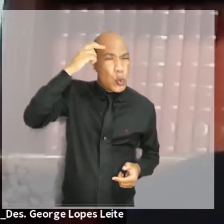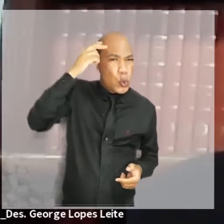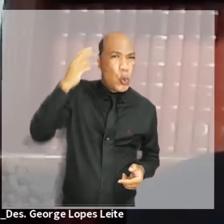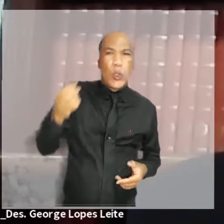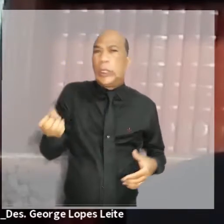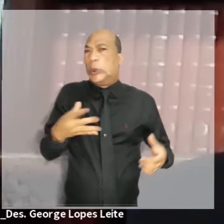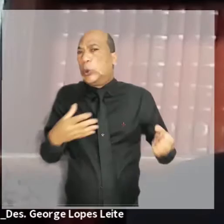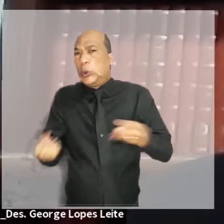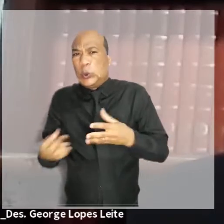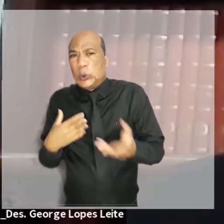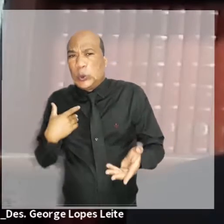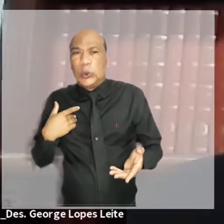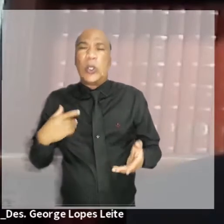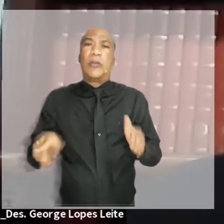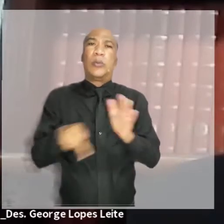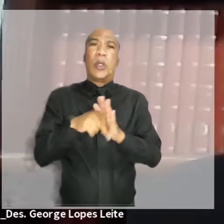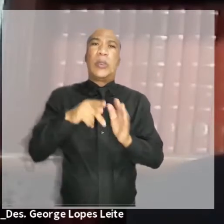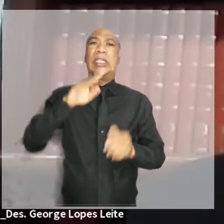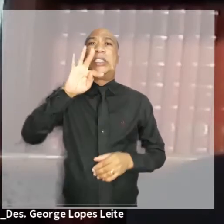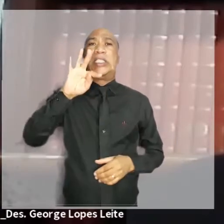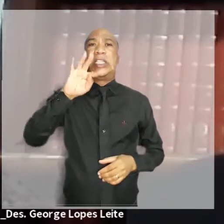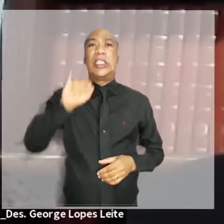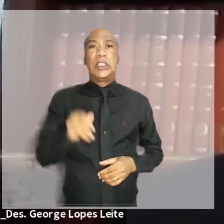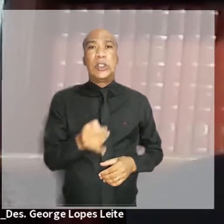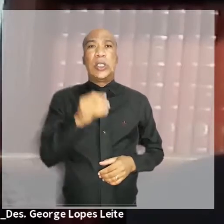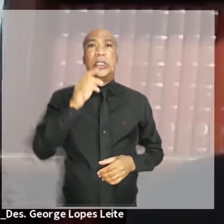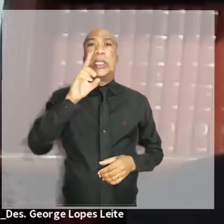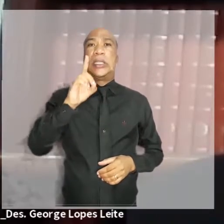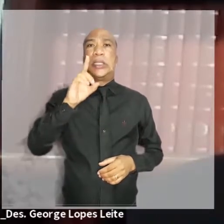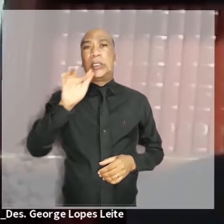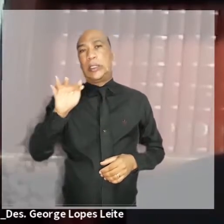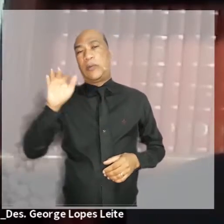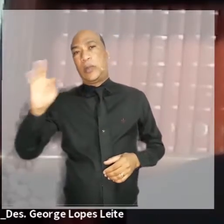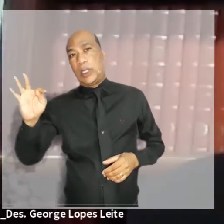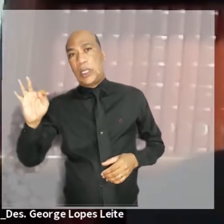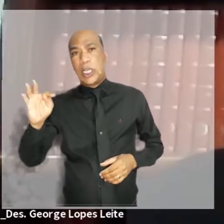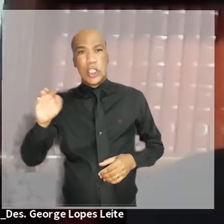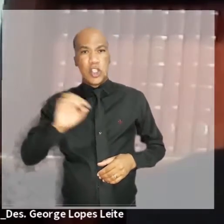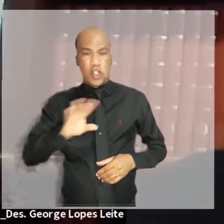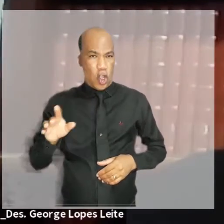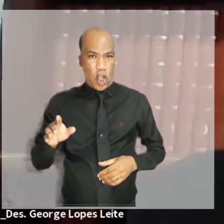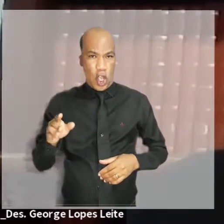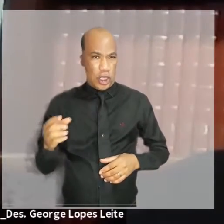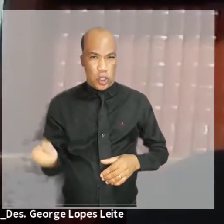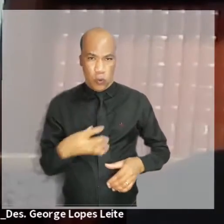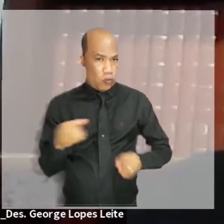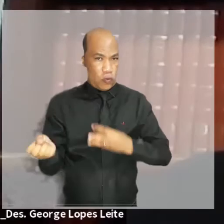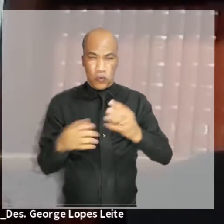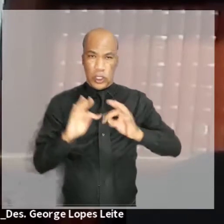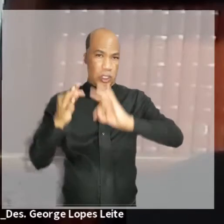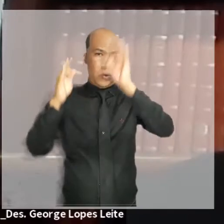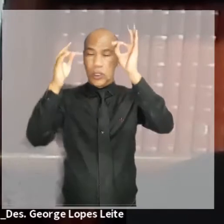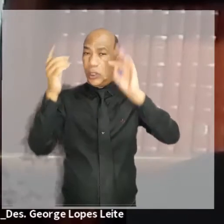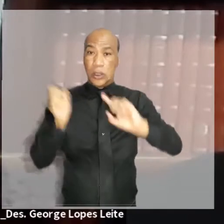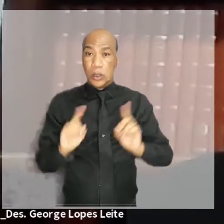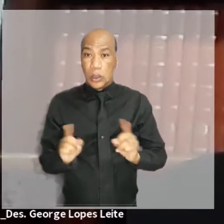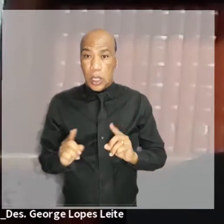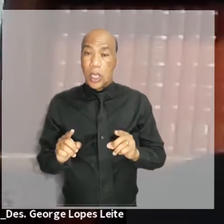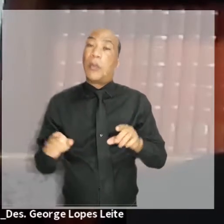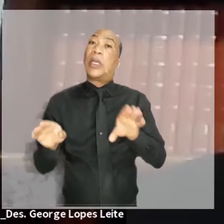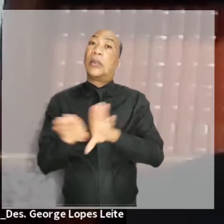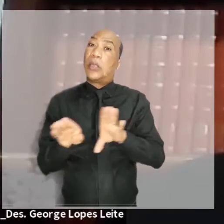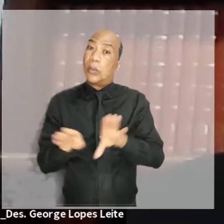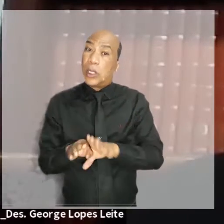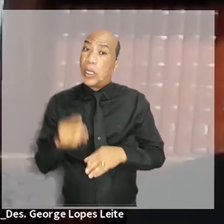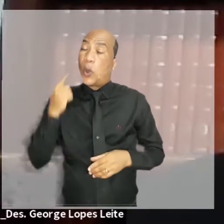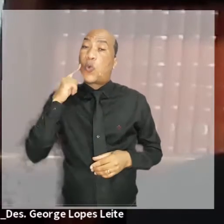o desafio de promover o desenvolvimento de uma cultura de inovação no TJDFT, não apenas por meio da busca de novas tecnologias